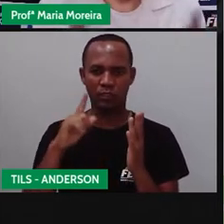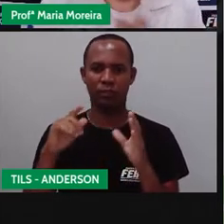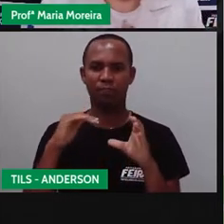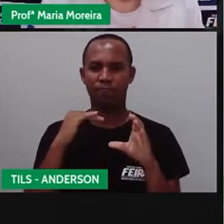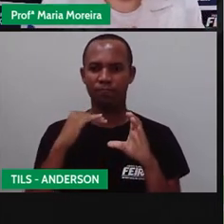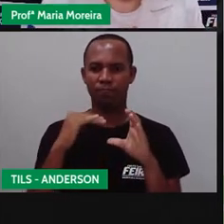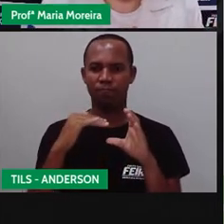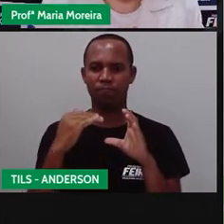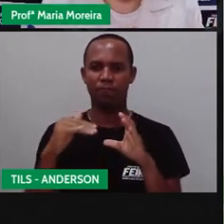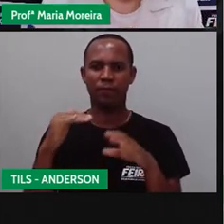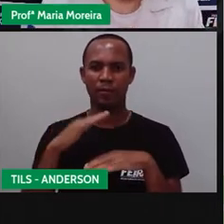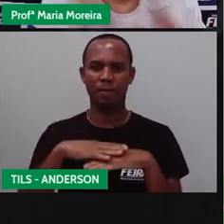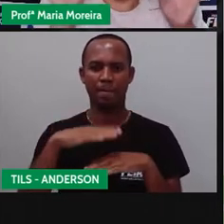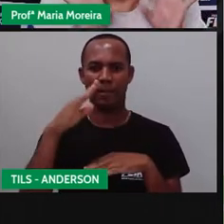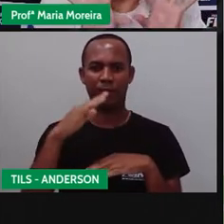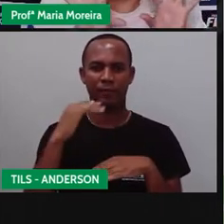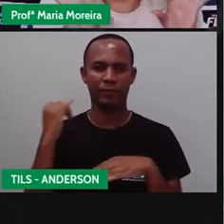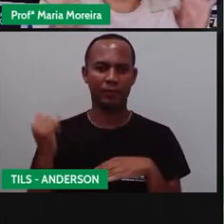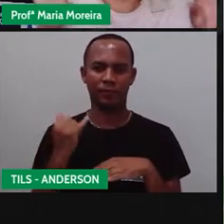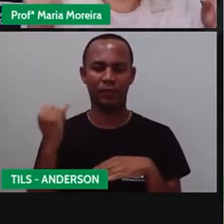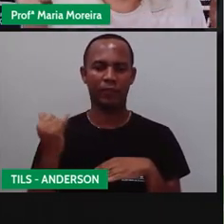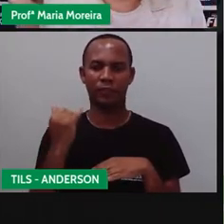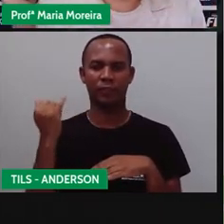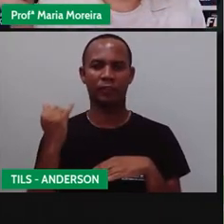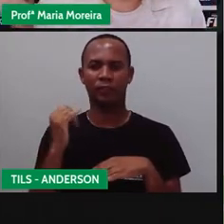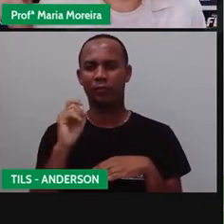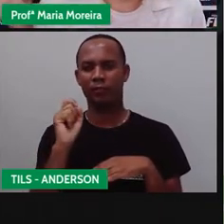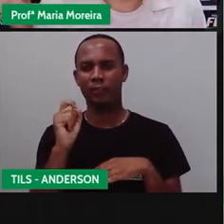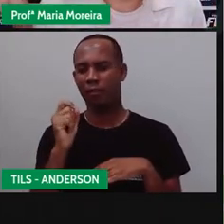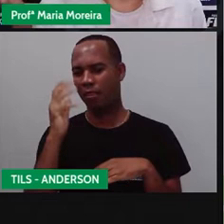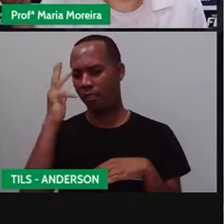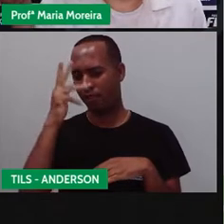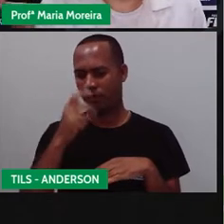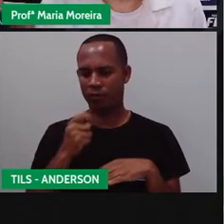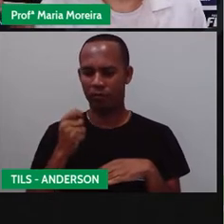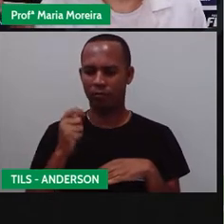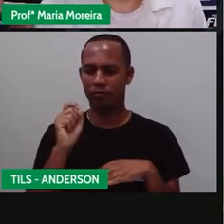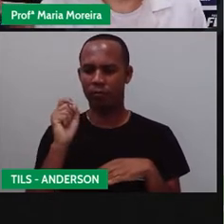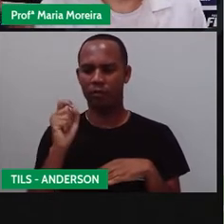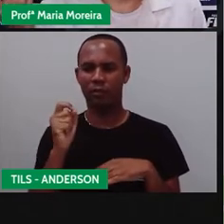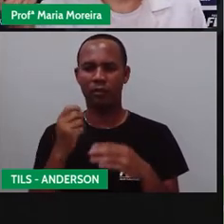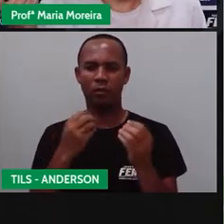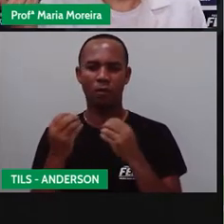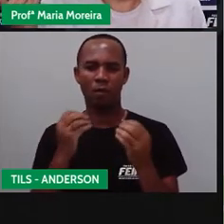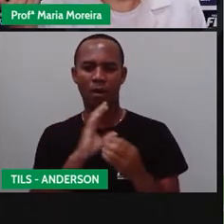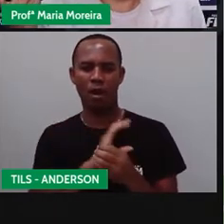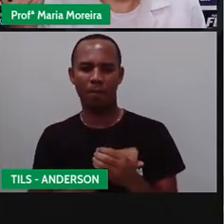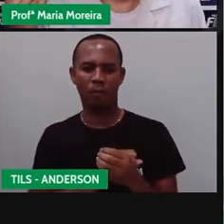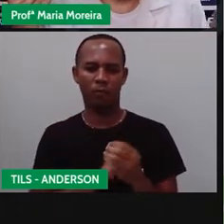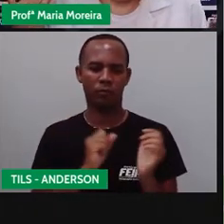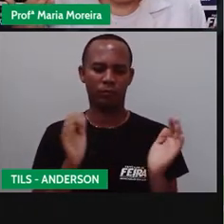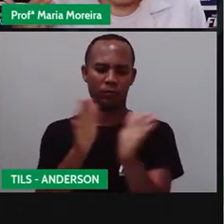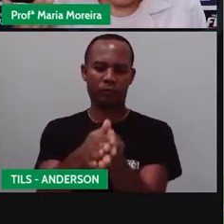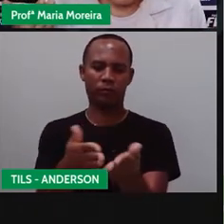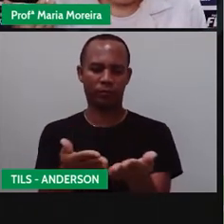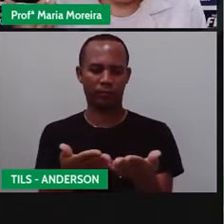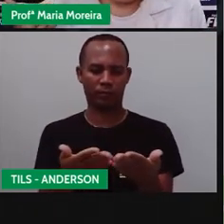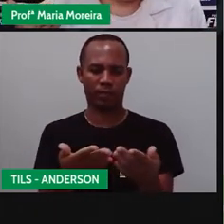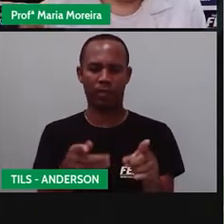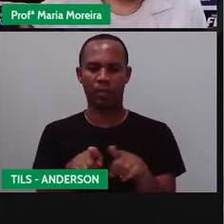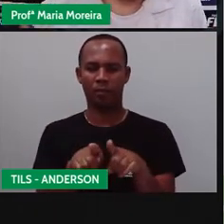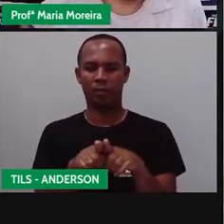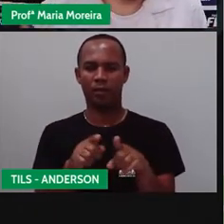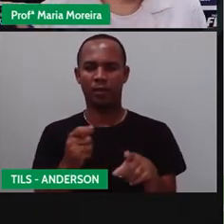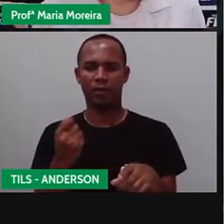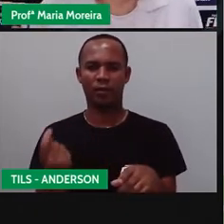E, o mais importante, tá? Deixar aquele comentário lindo e maravilhoso que vocês deixam com tanto amor para mim e, por favor, para a Anderson,